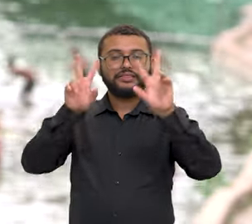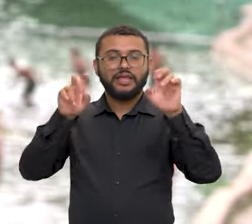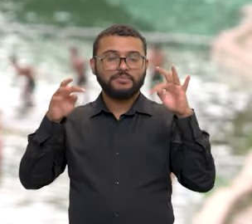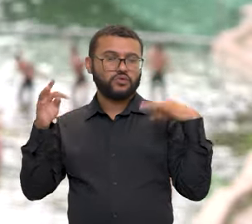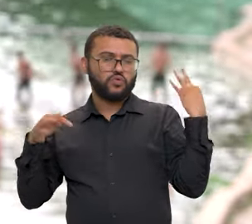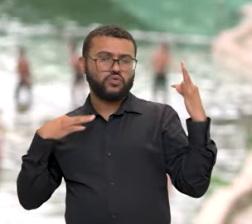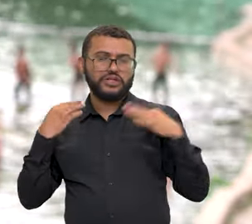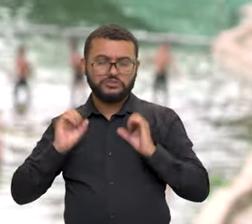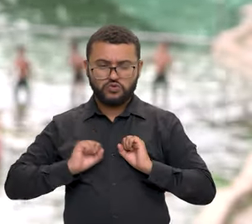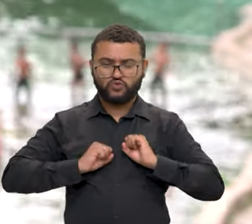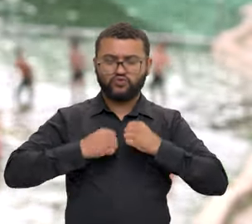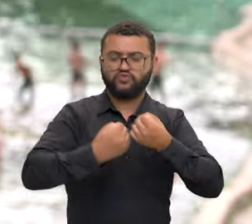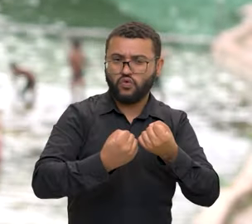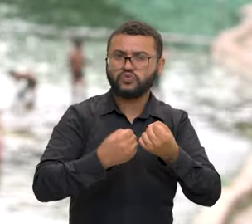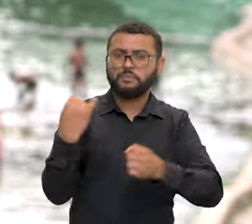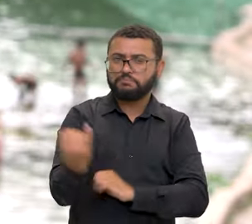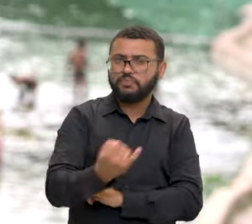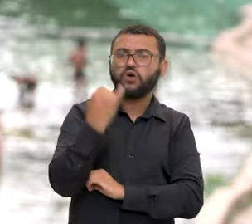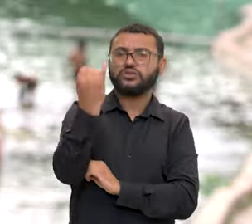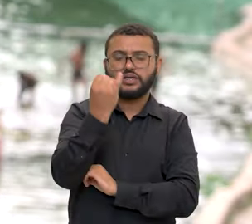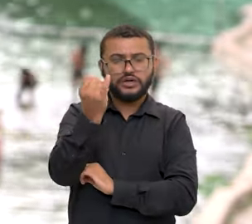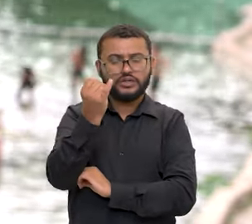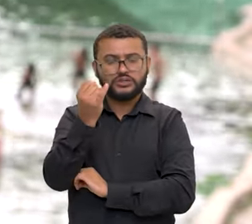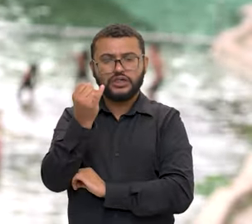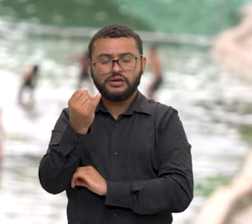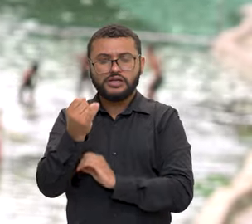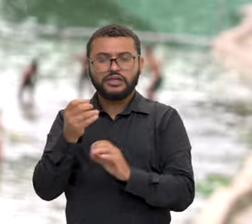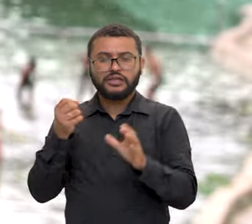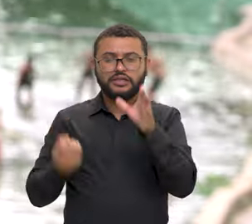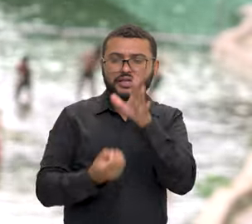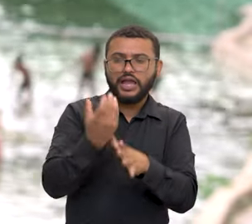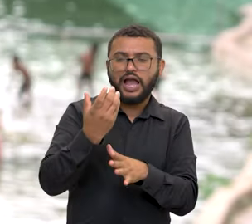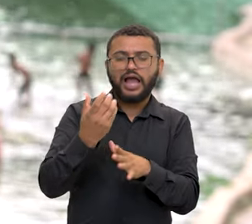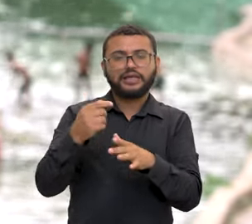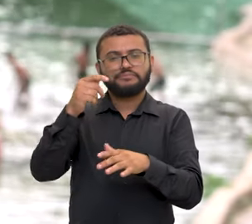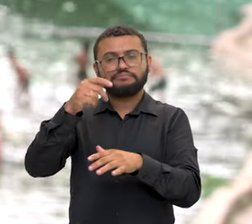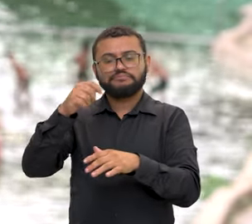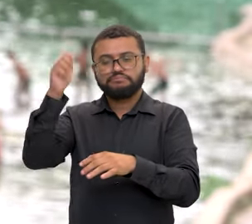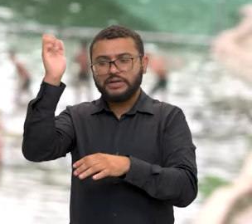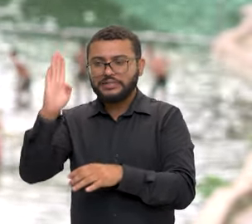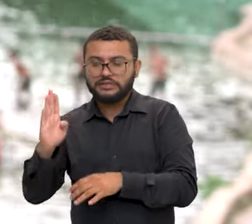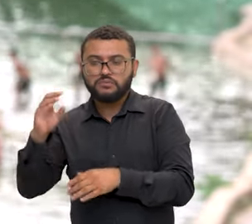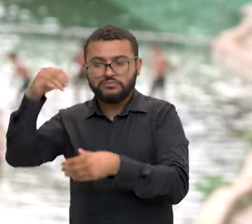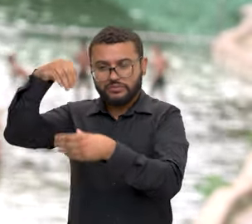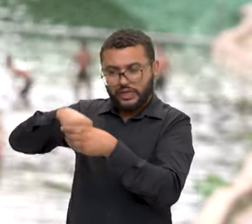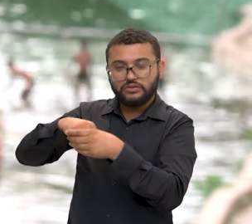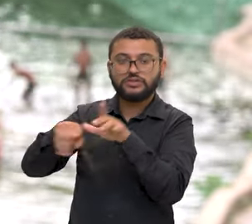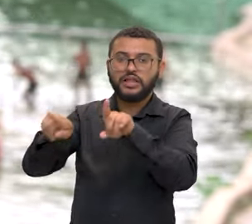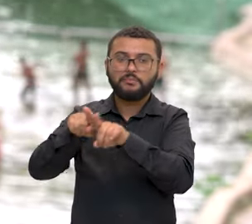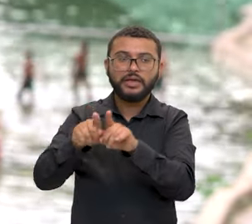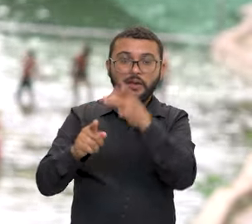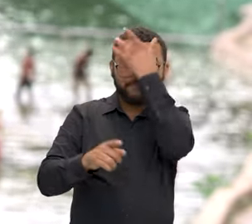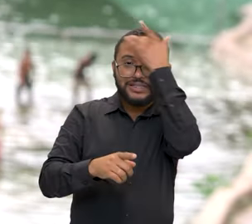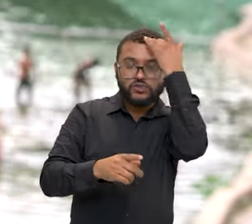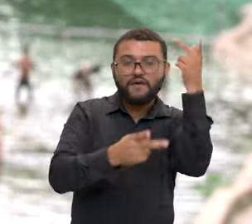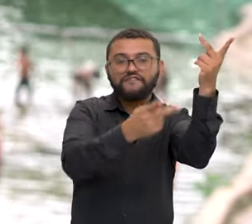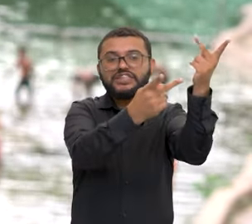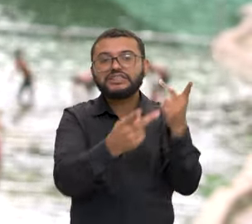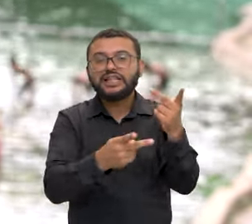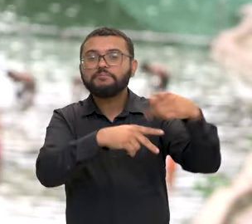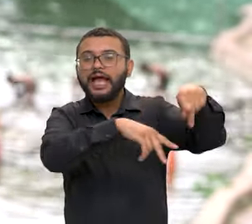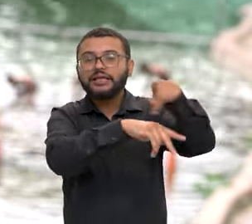tanto para o público interno quanto para os visitantes internacionais. Campanhas de marketing global e melhorias na